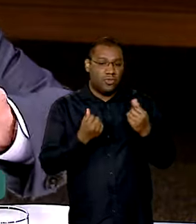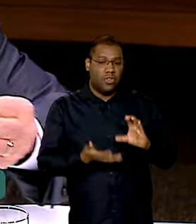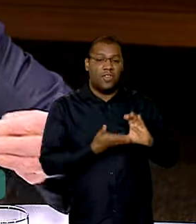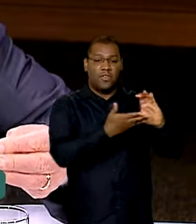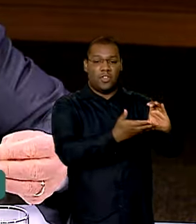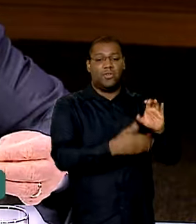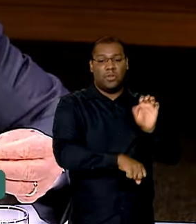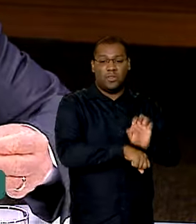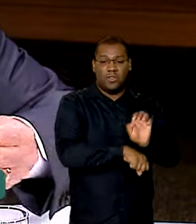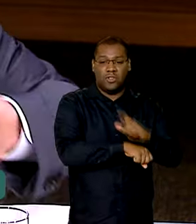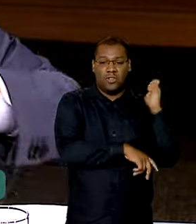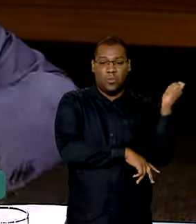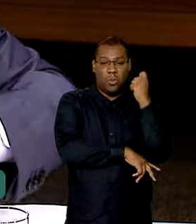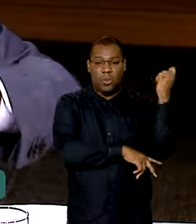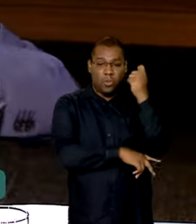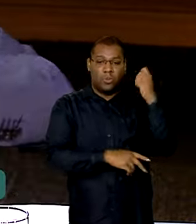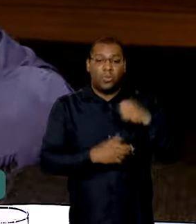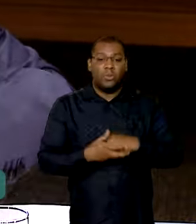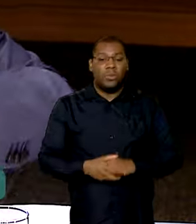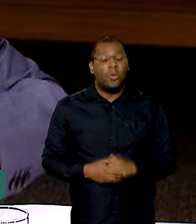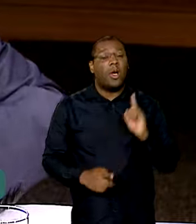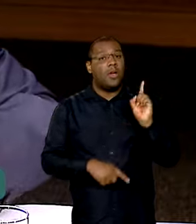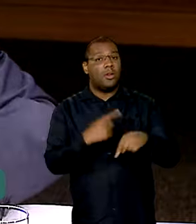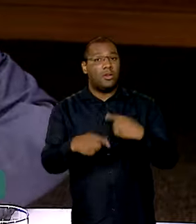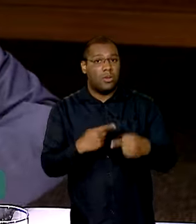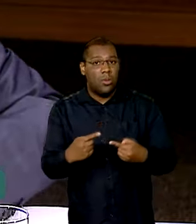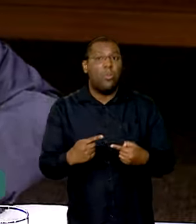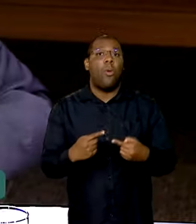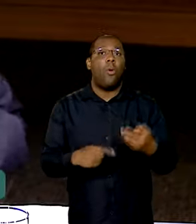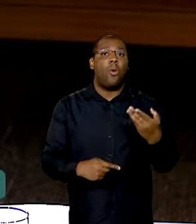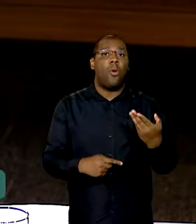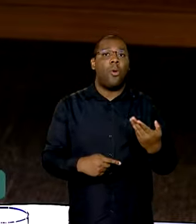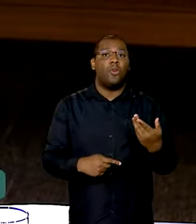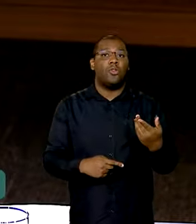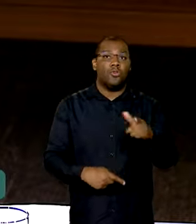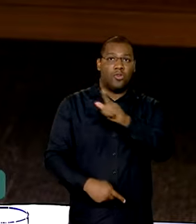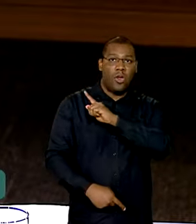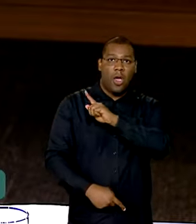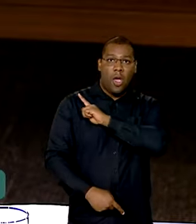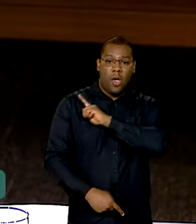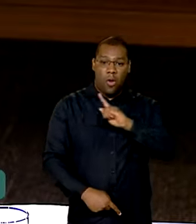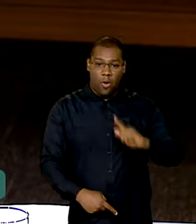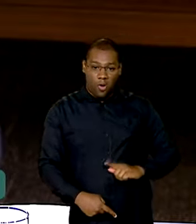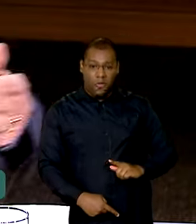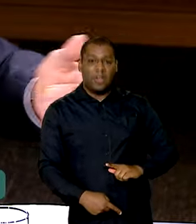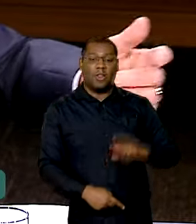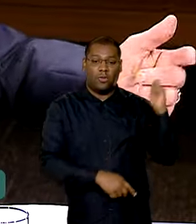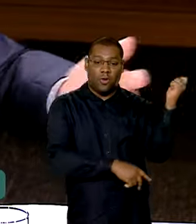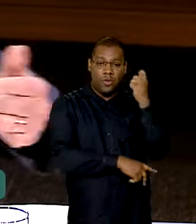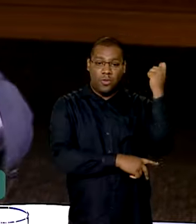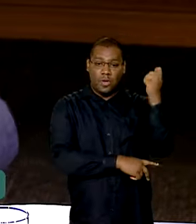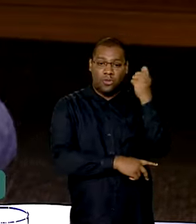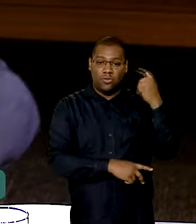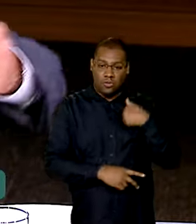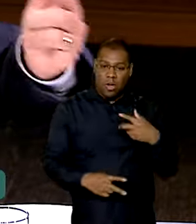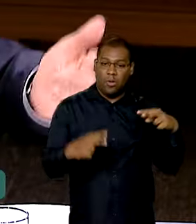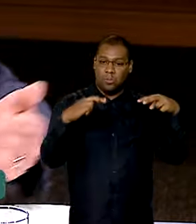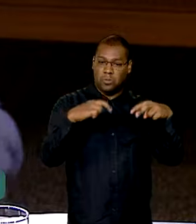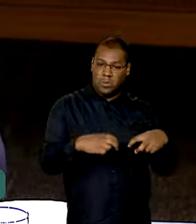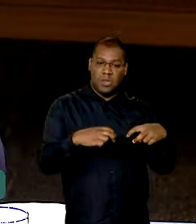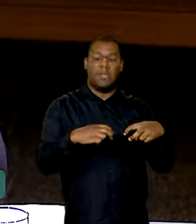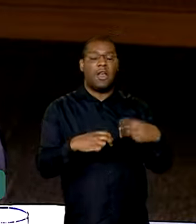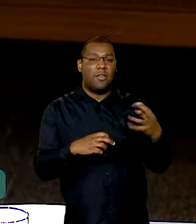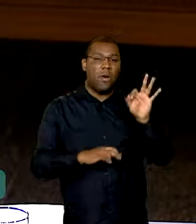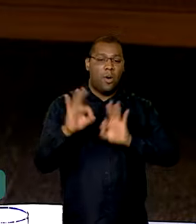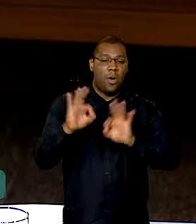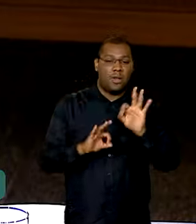os primeiros socorros. E depois a gente vai trabalhar junto com o governador o projeto. Nós já fizemos reuniões, o Rui Costa e o